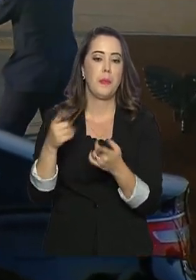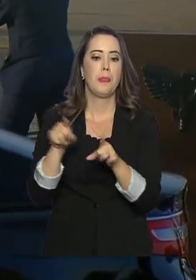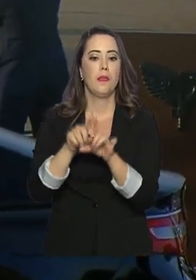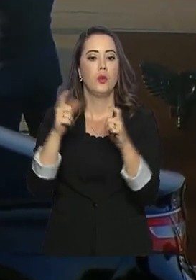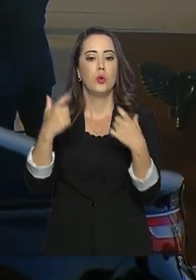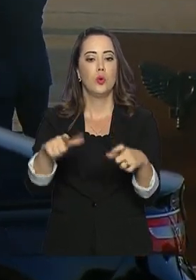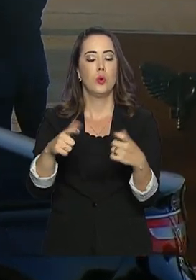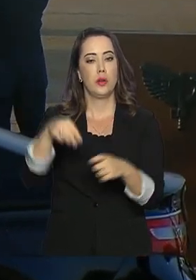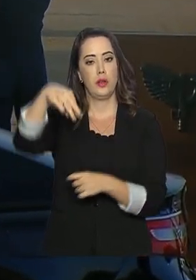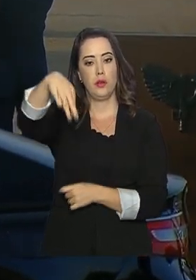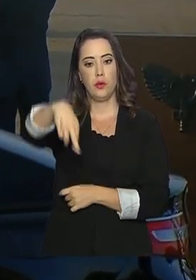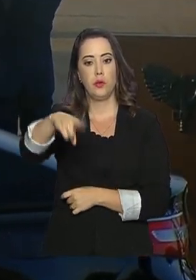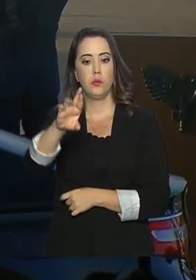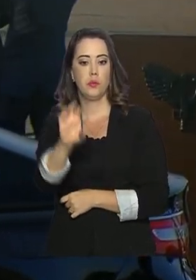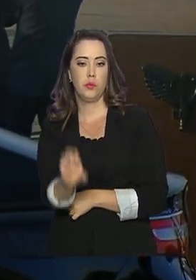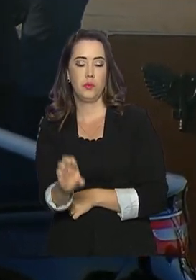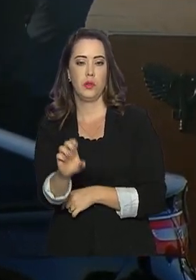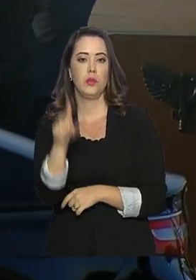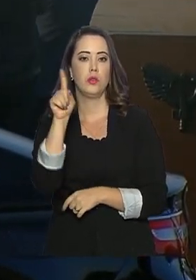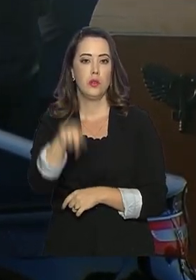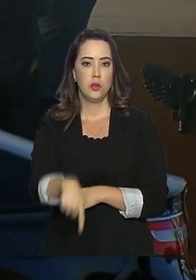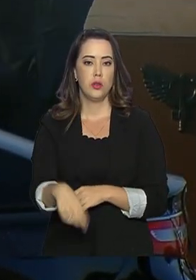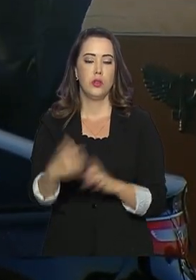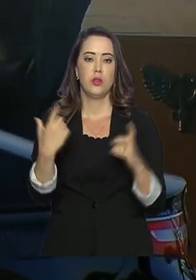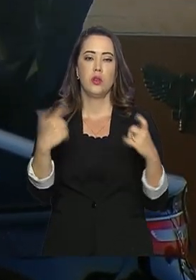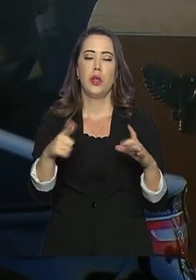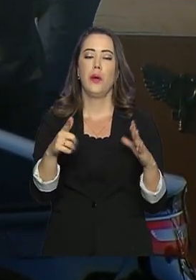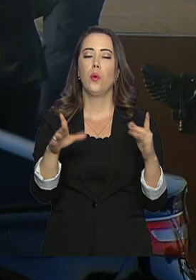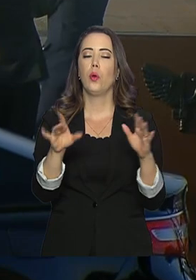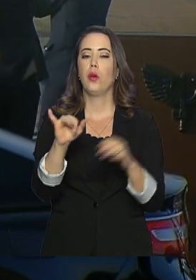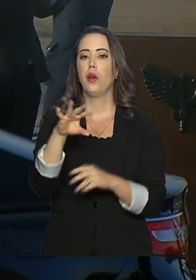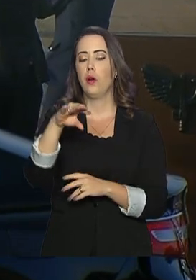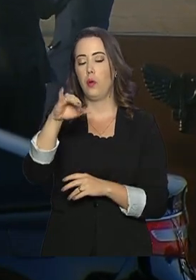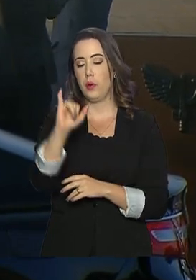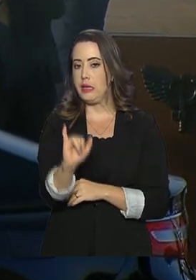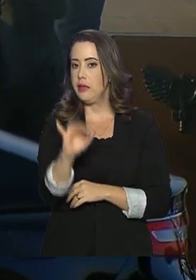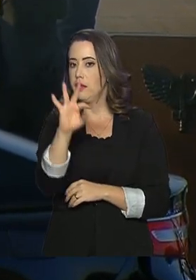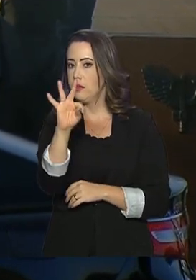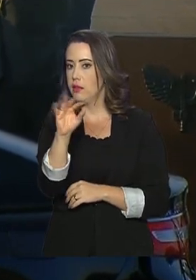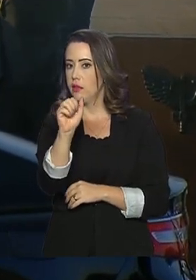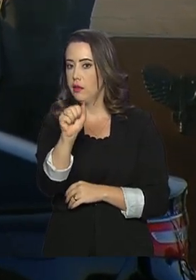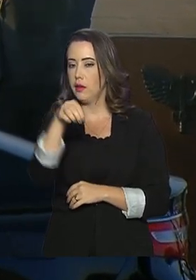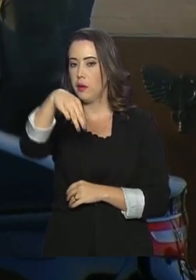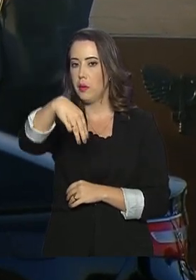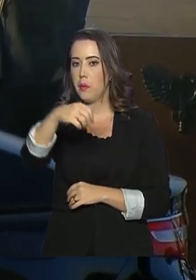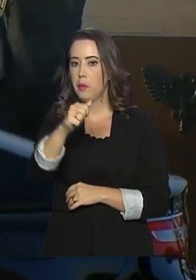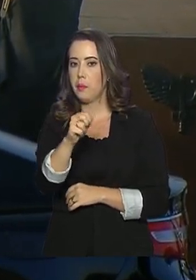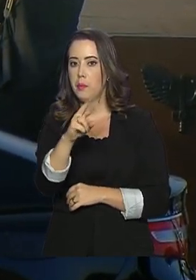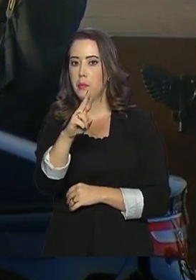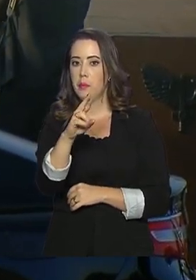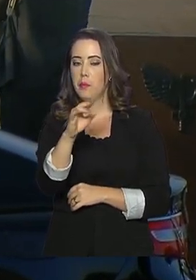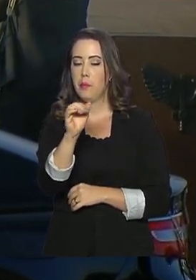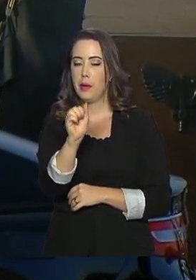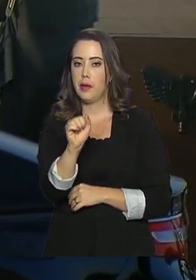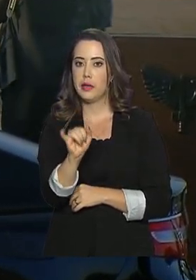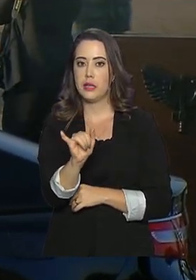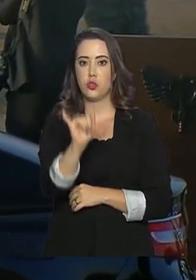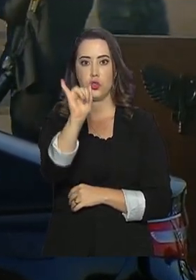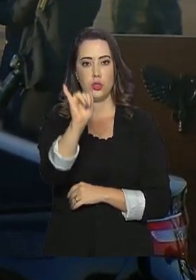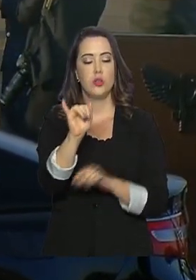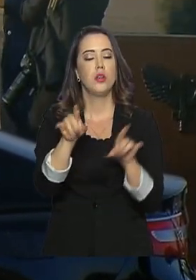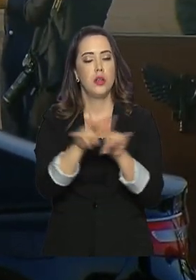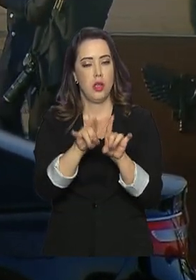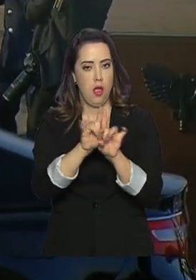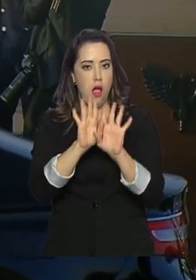Ministério das Relações Exteriores, que é o Palácio do Itamaraty. E uma das preocupações no evento desse porte é com a segurança. A